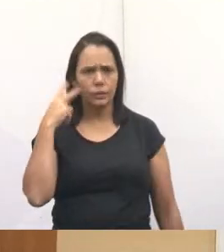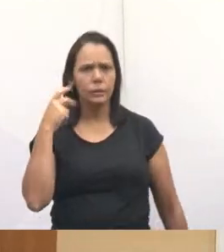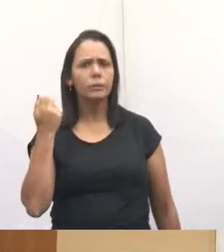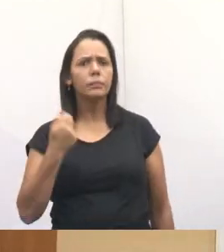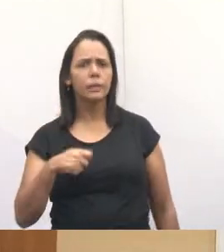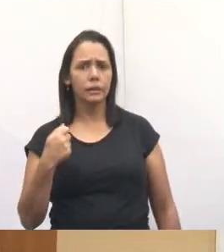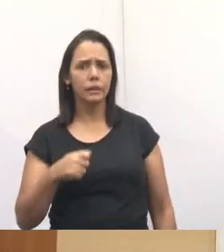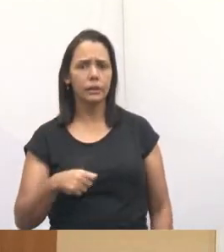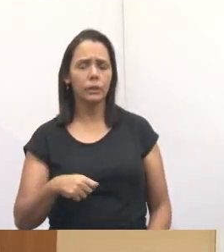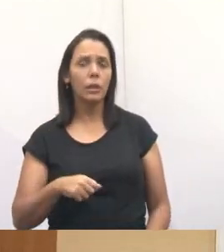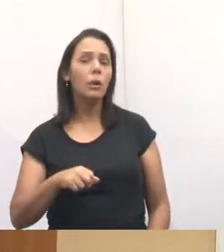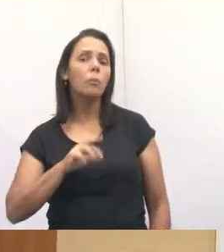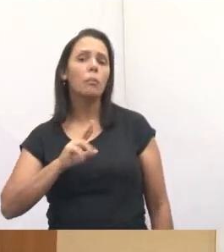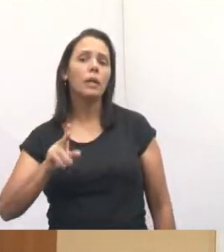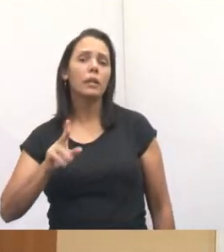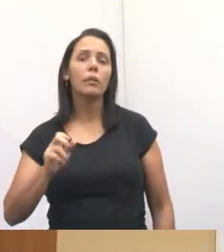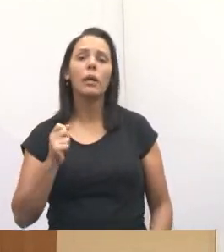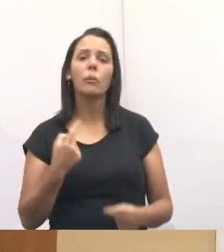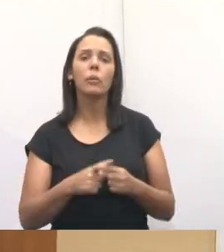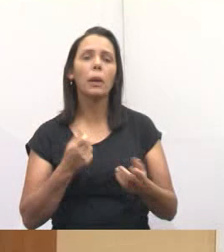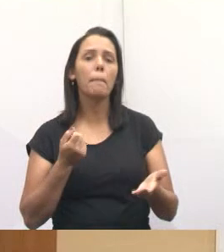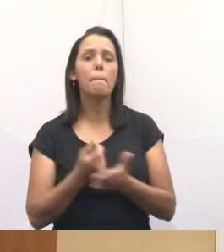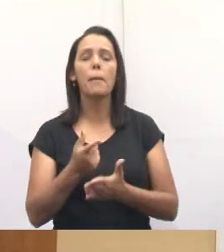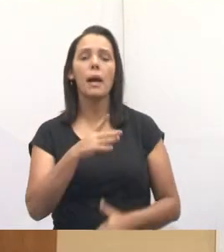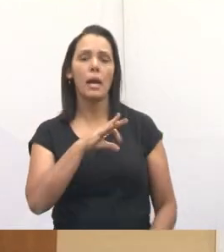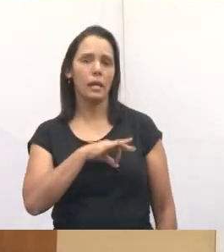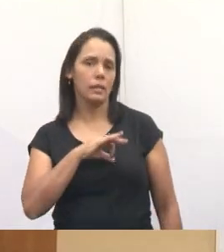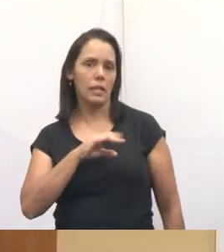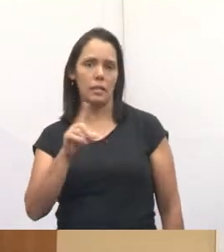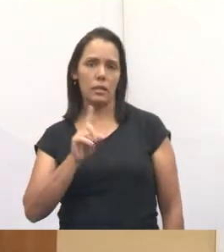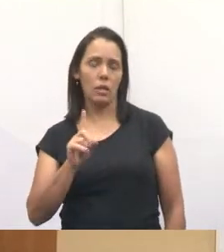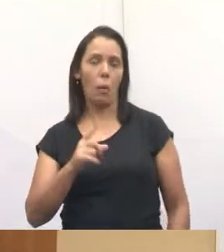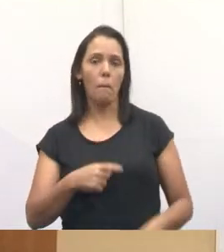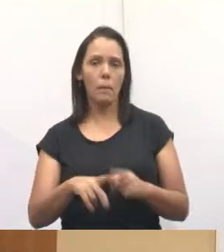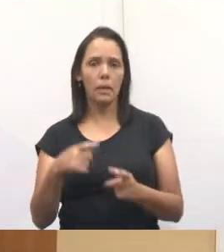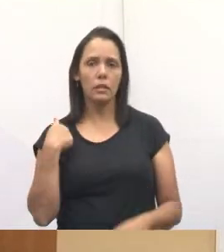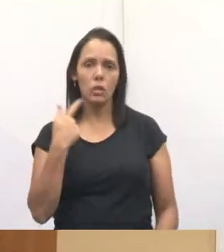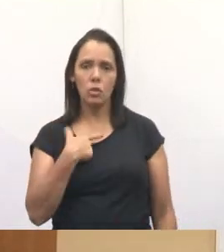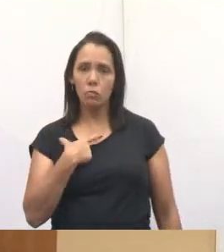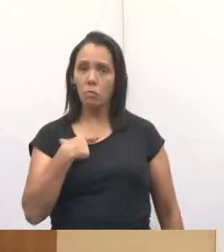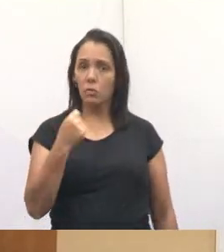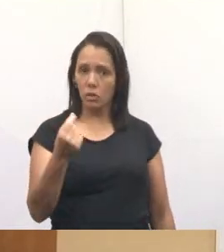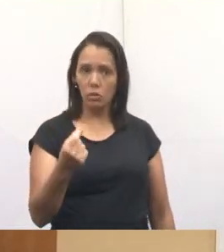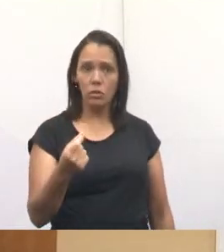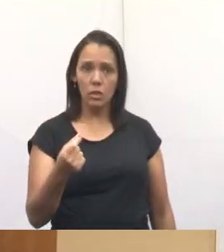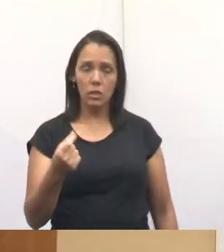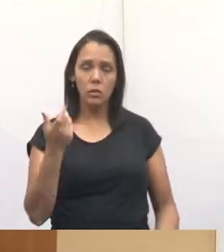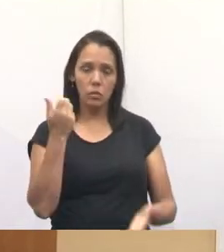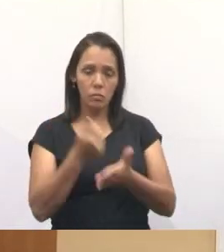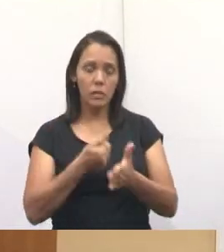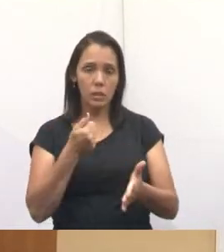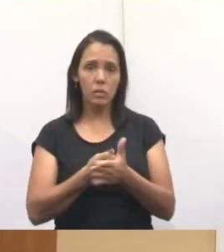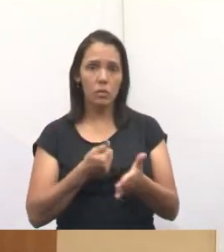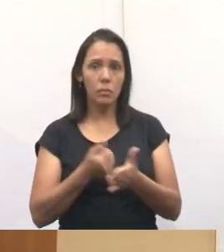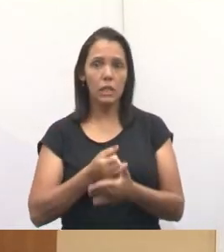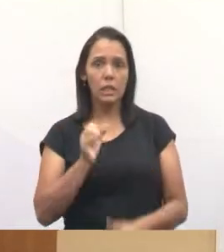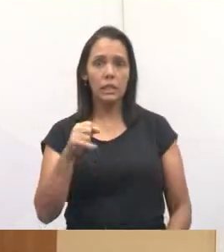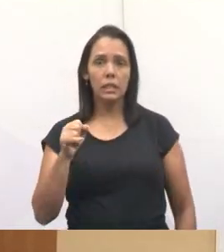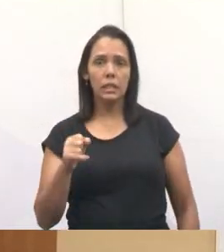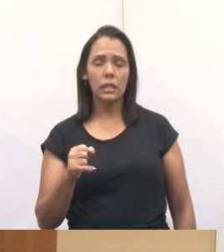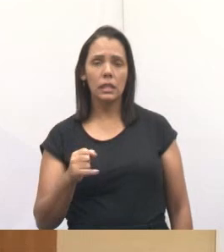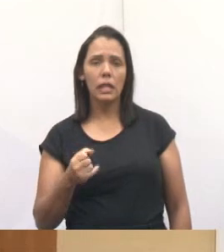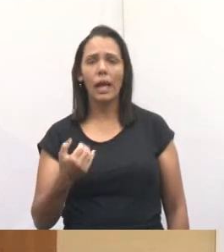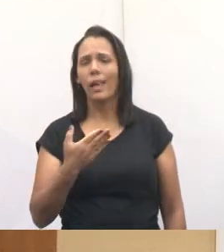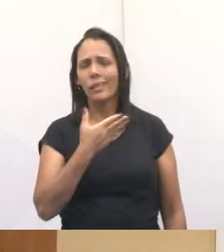Mas não porque você paga o nosso salário, mas sim porque nós somos eleitos para isso. Nós somos eleitos para ser cobrados, sim. Esse papo aí eu pago o seu